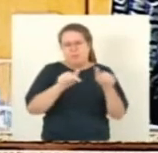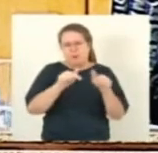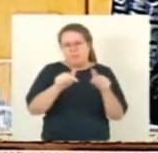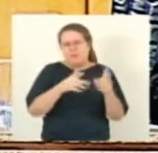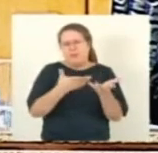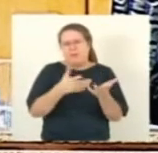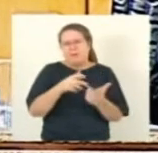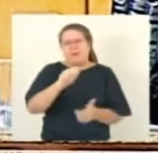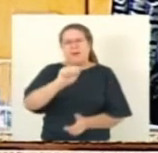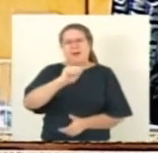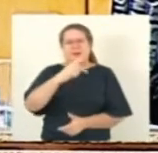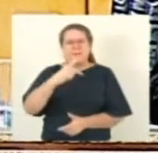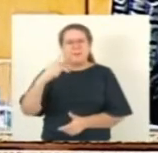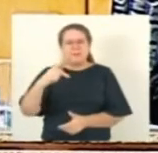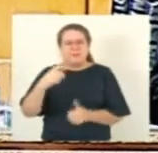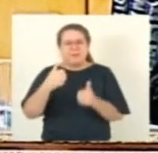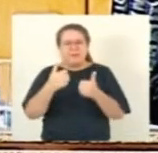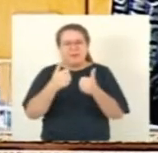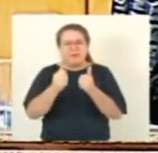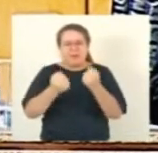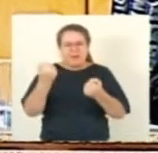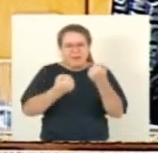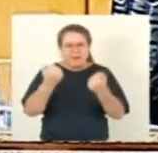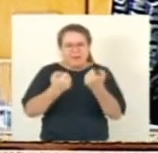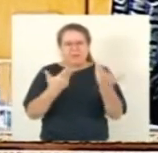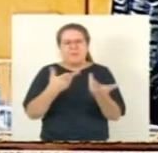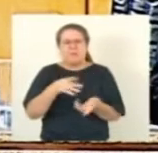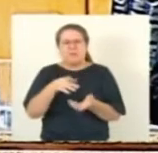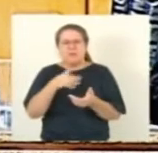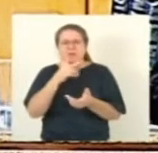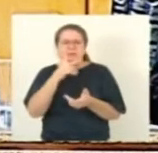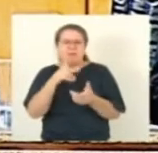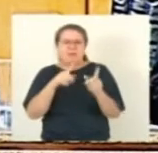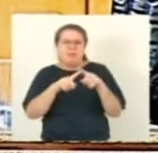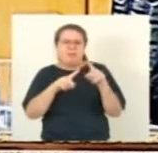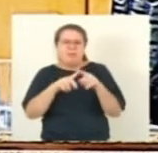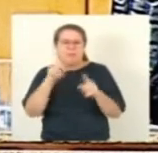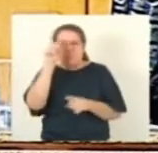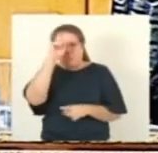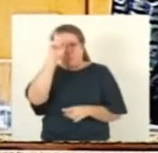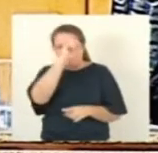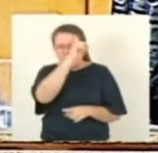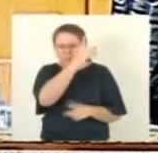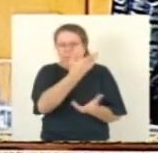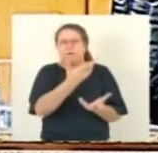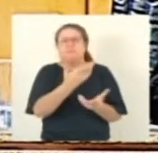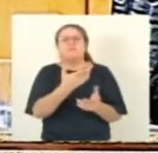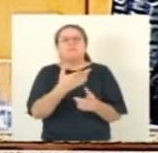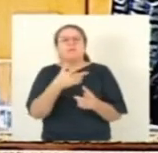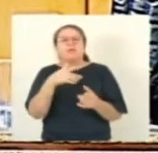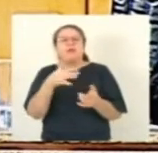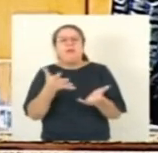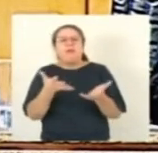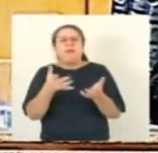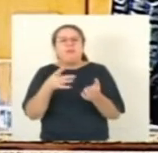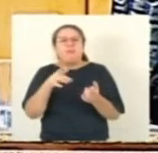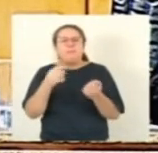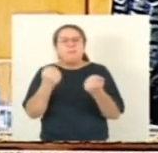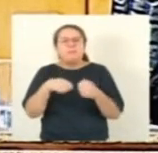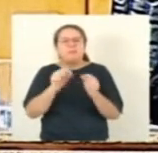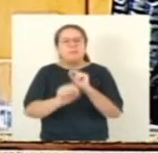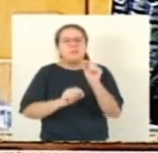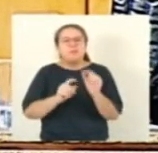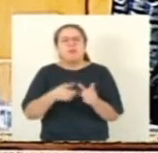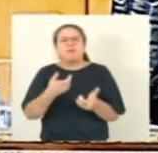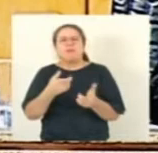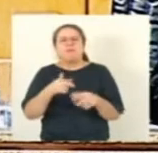aplicativos a exibirem aos motoristas parceiros informações acerca do local endereço do destino